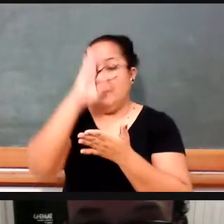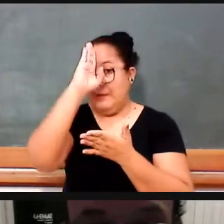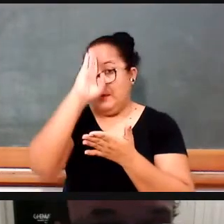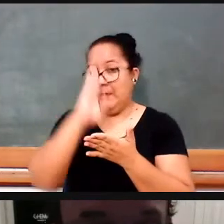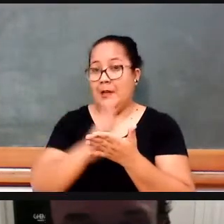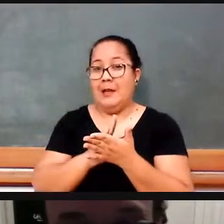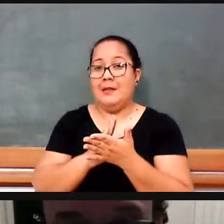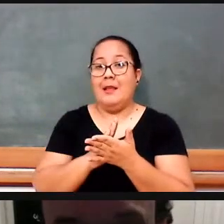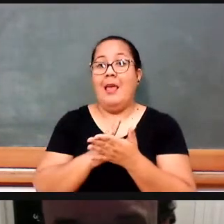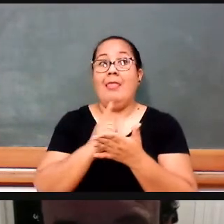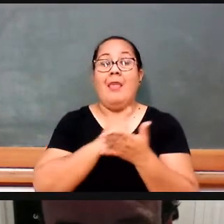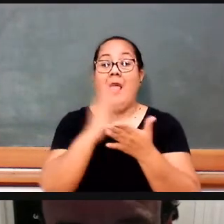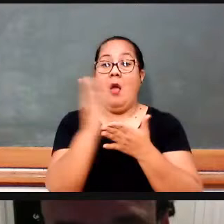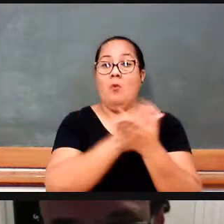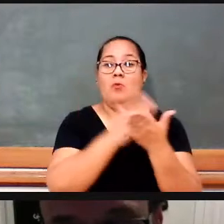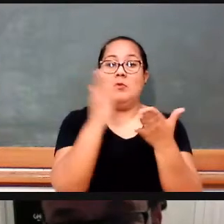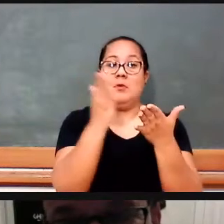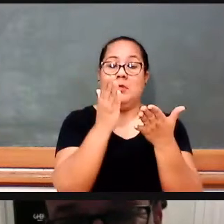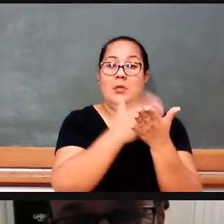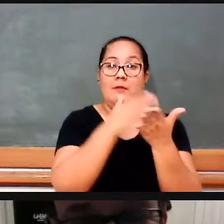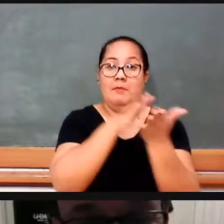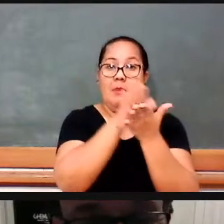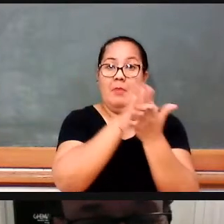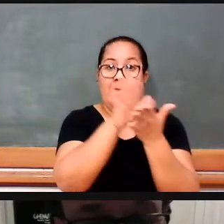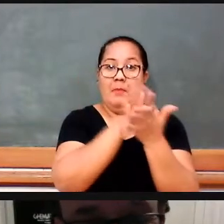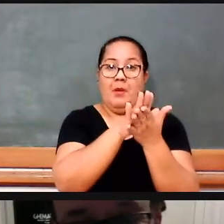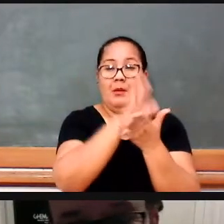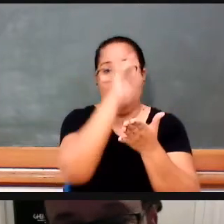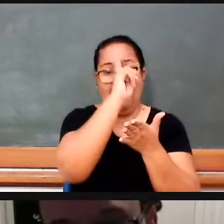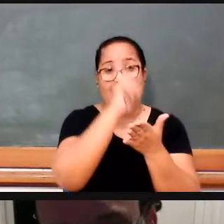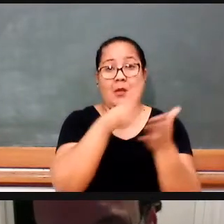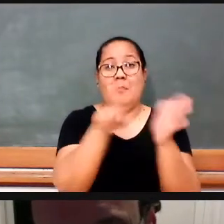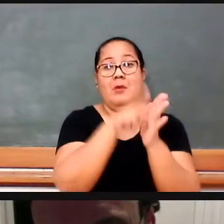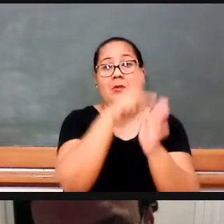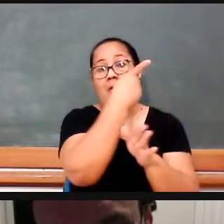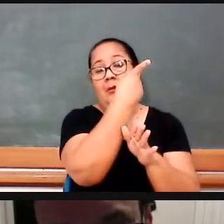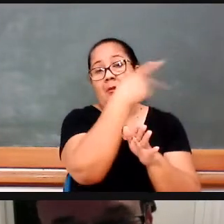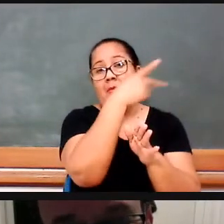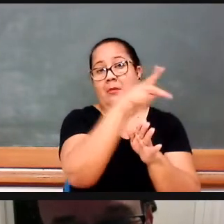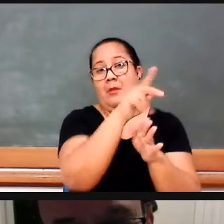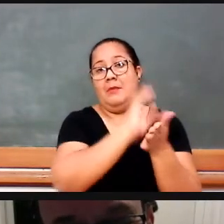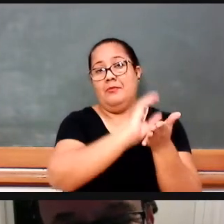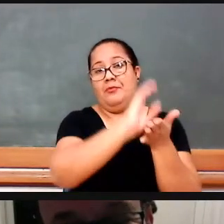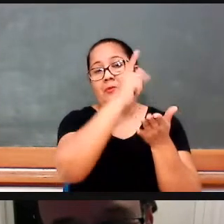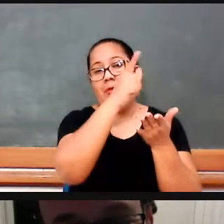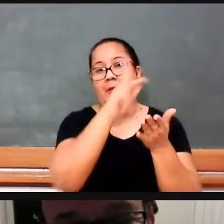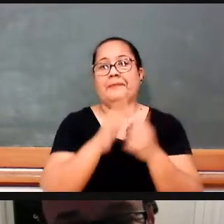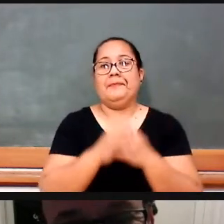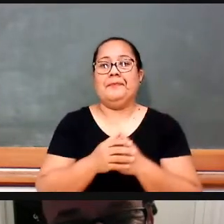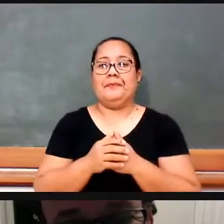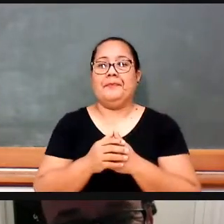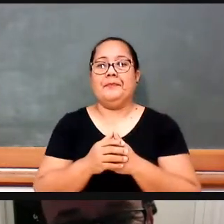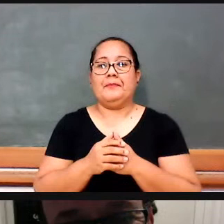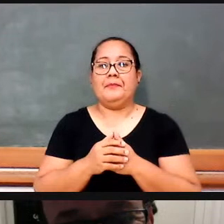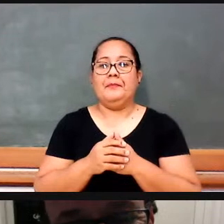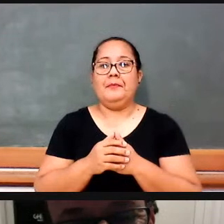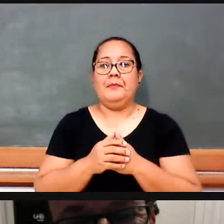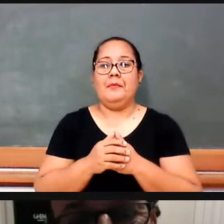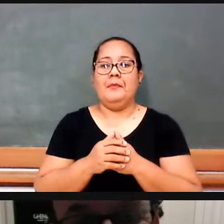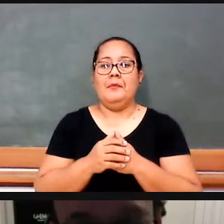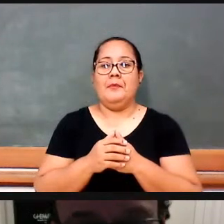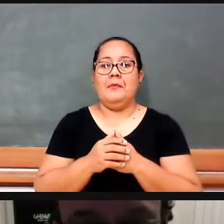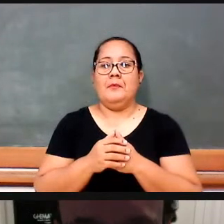graça aquilo que a editora publica e não é financiado, né? Professor Wagner, assim, ainda para